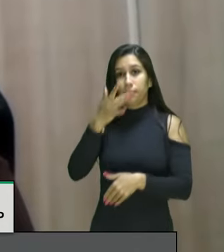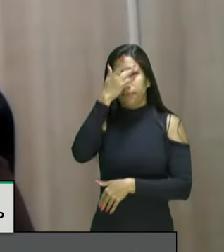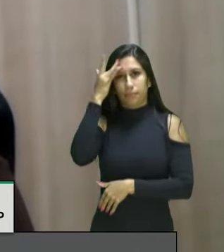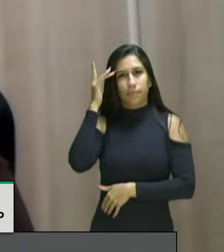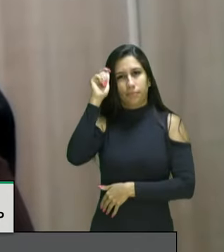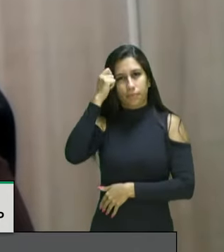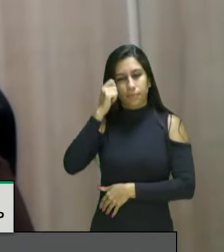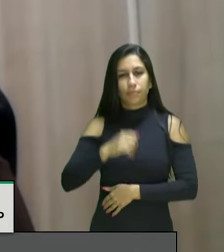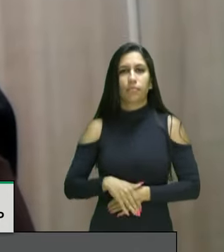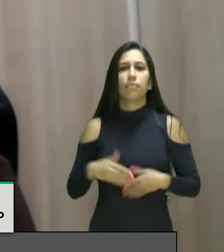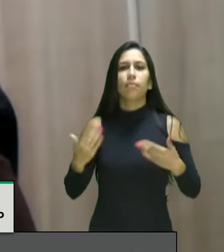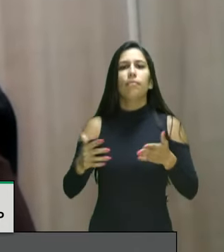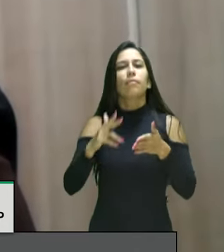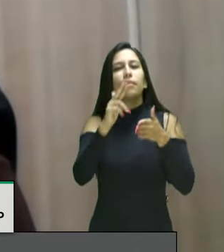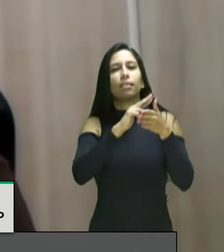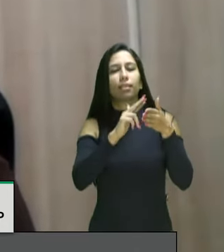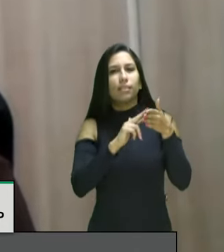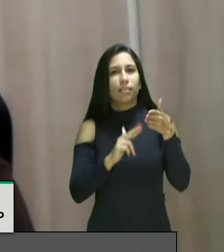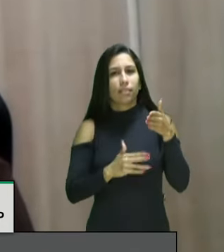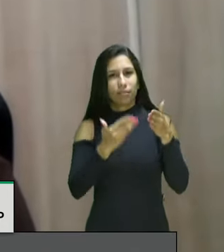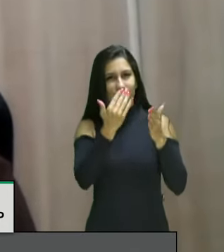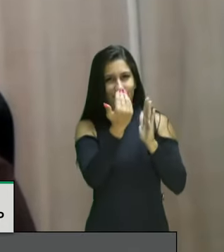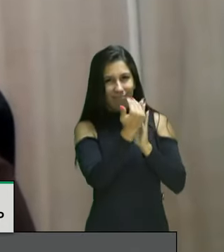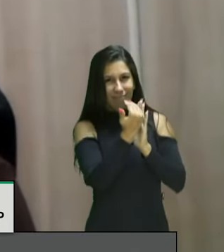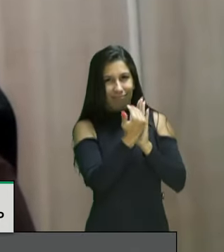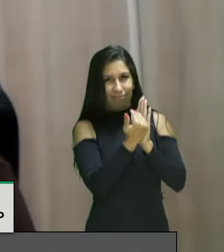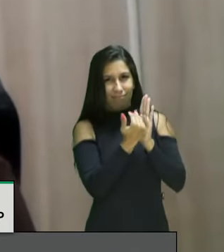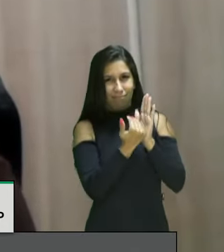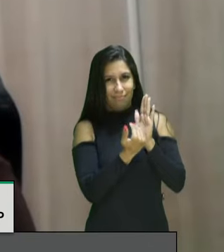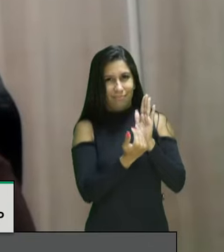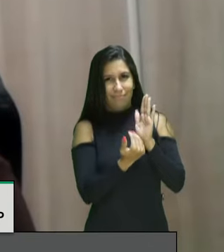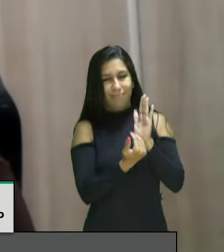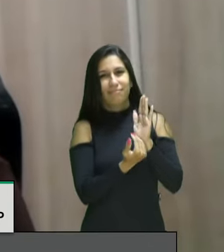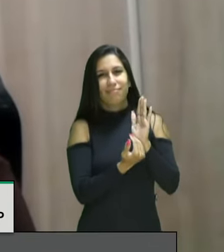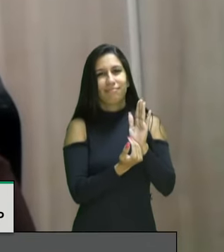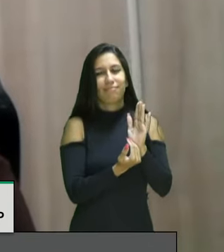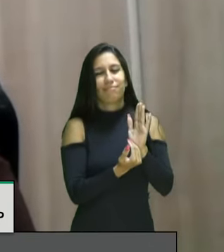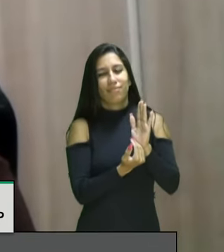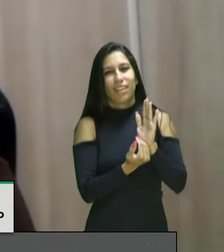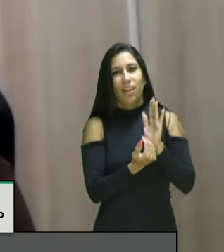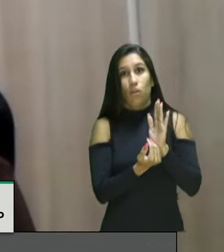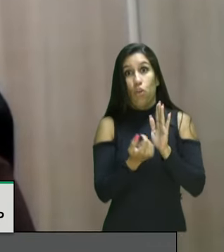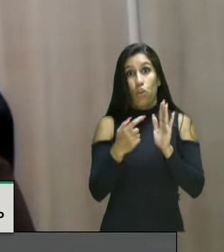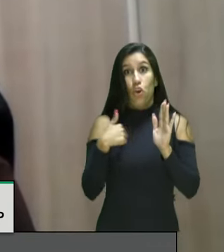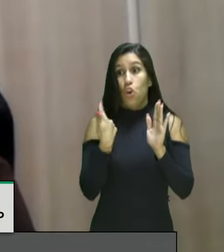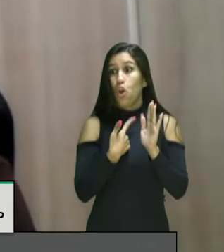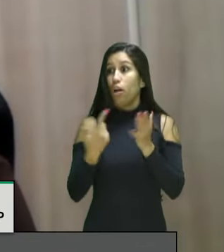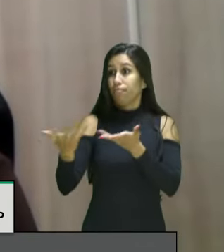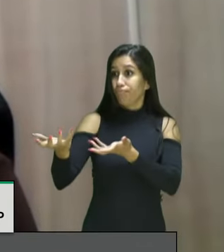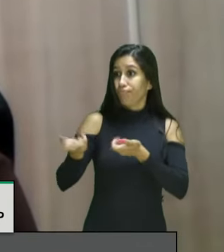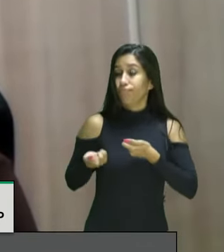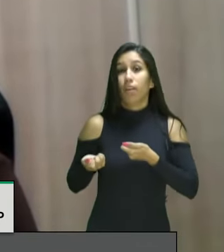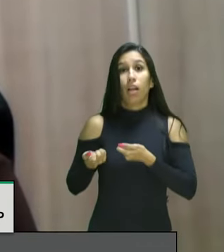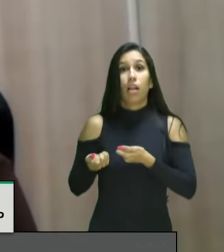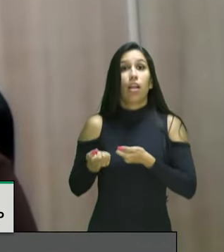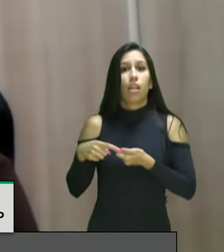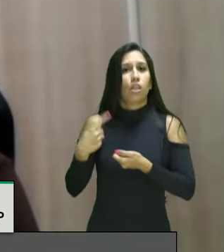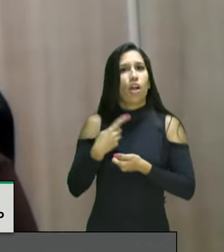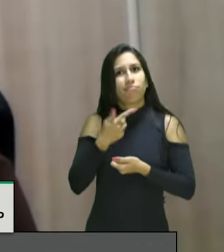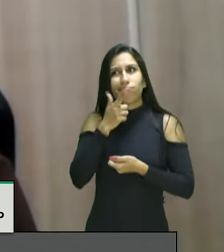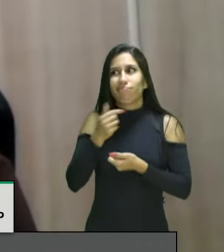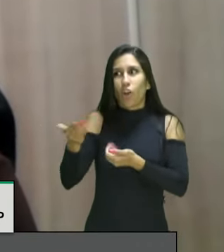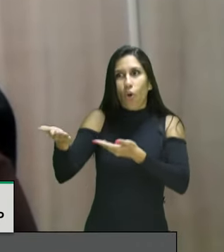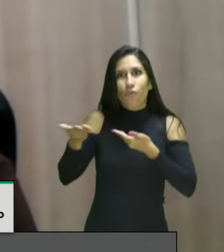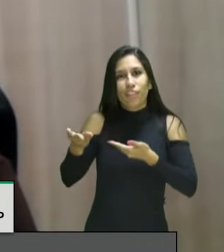relatório com a lida do relatório quando nos foi enviado por esse convite a